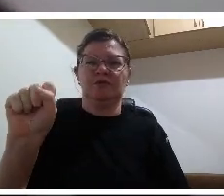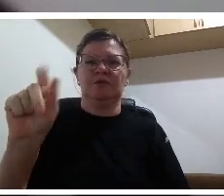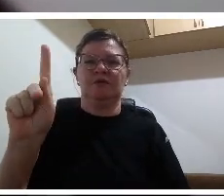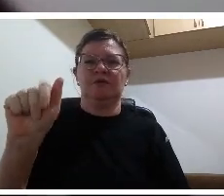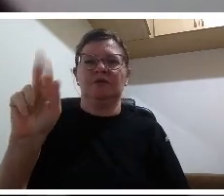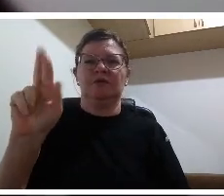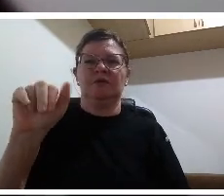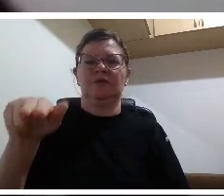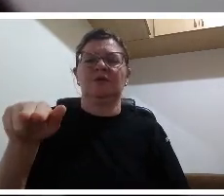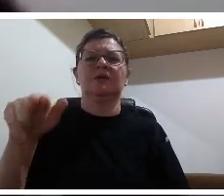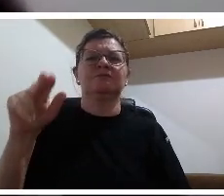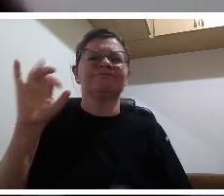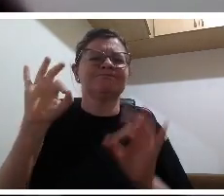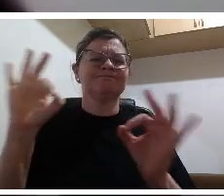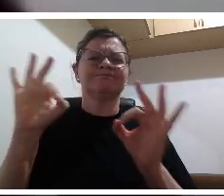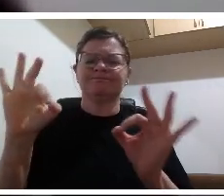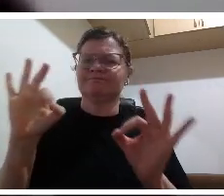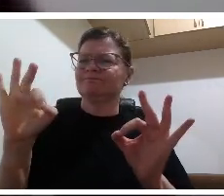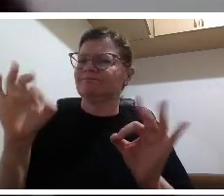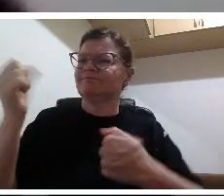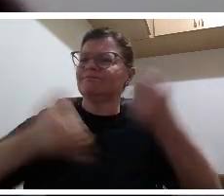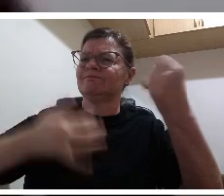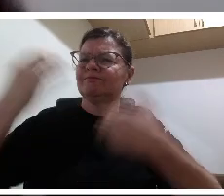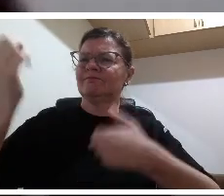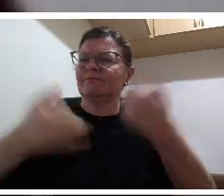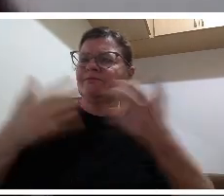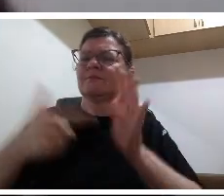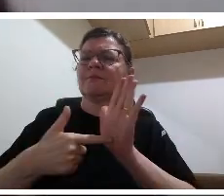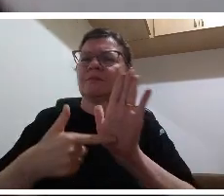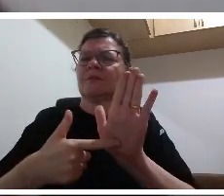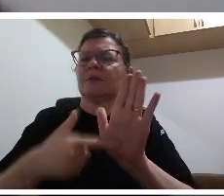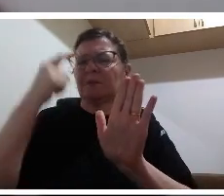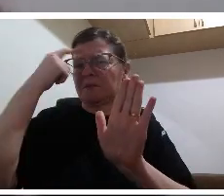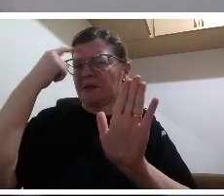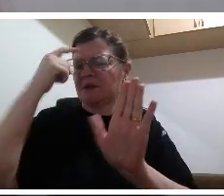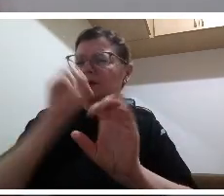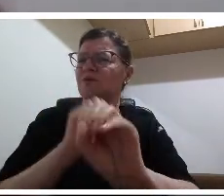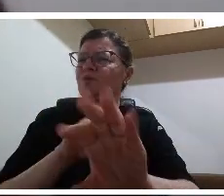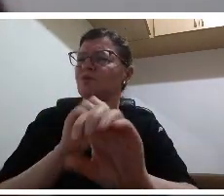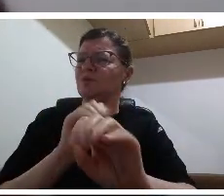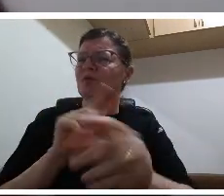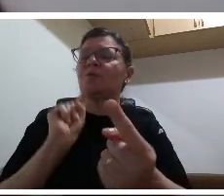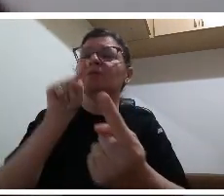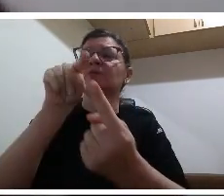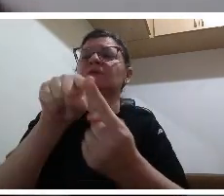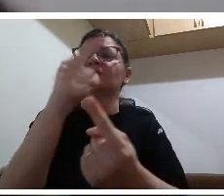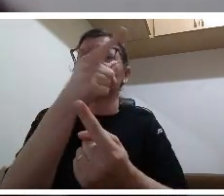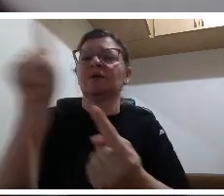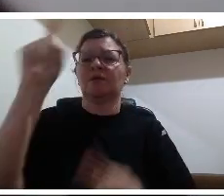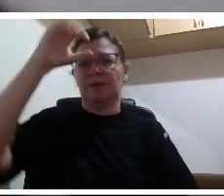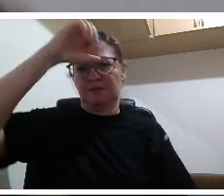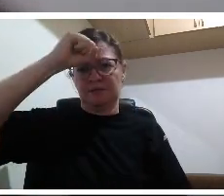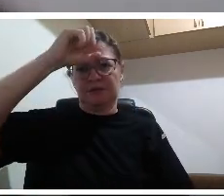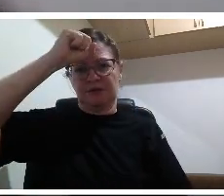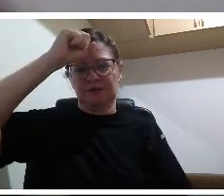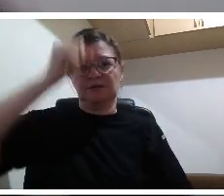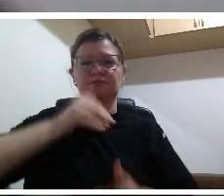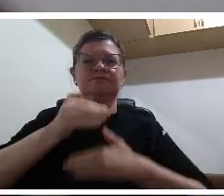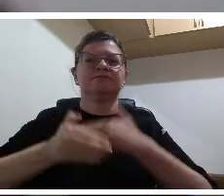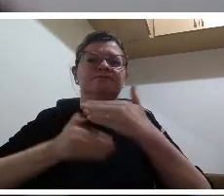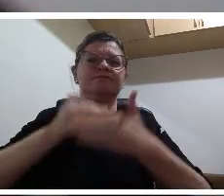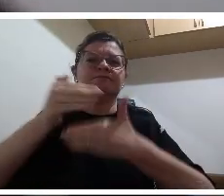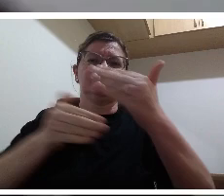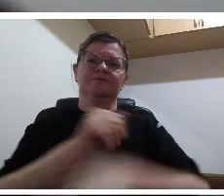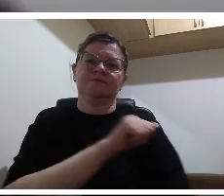e como é importante nós pensarmos o nosso trabalho docente envolvendo dentro dessa perspectiva da pedagogia